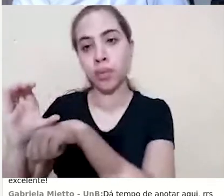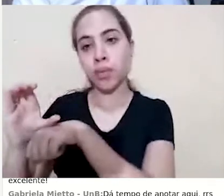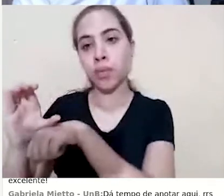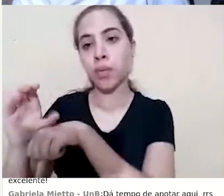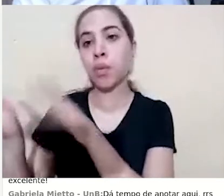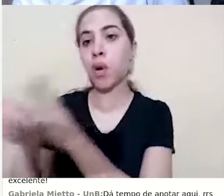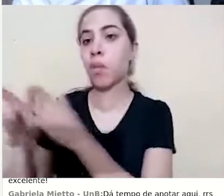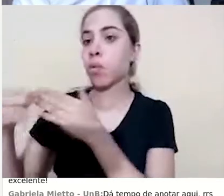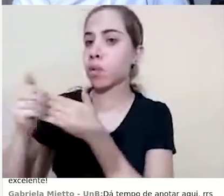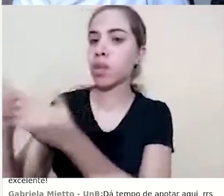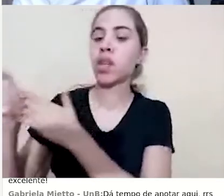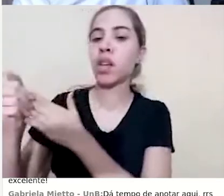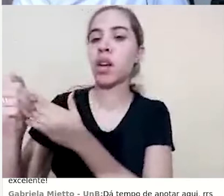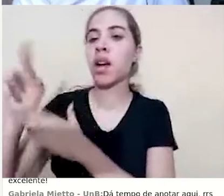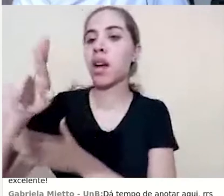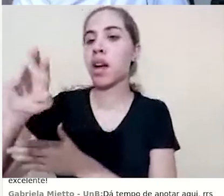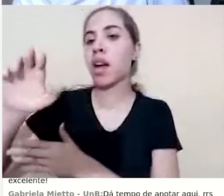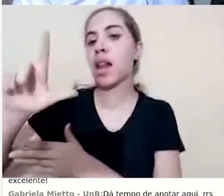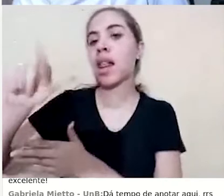relatórios,